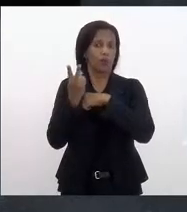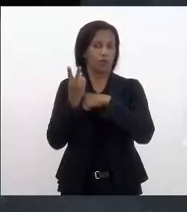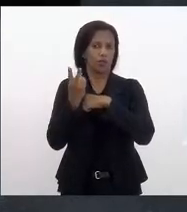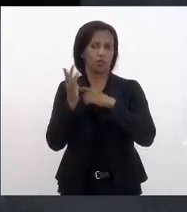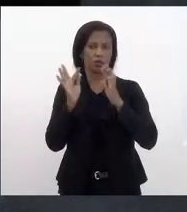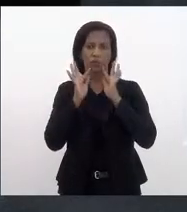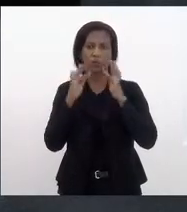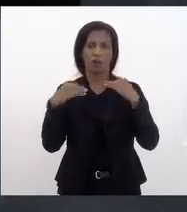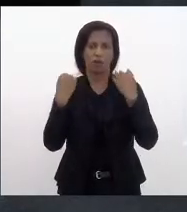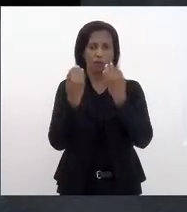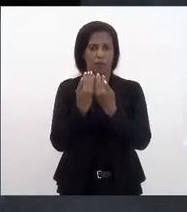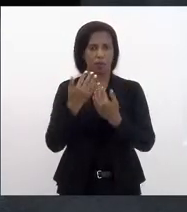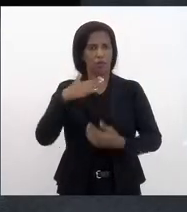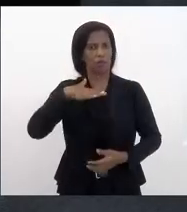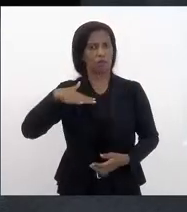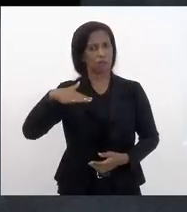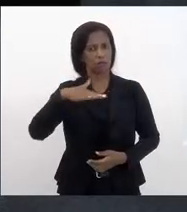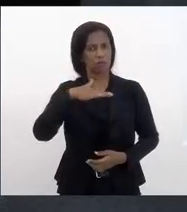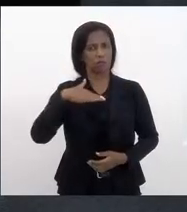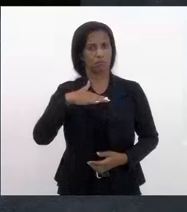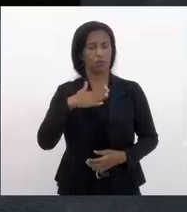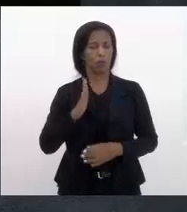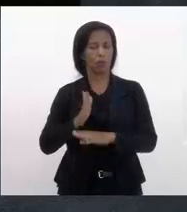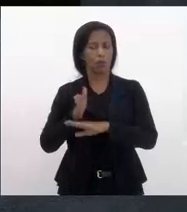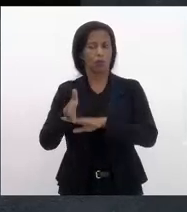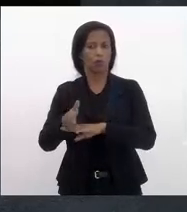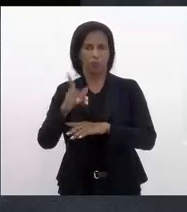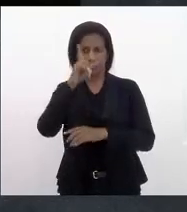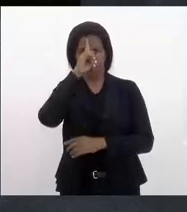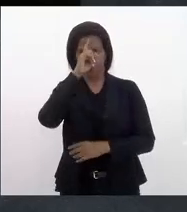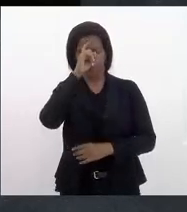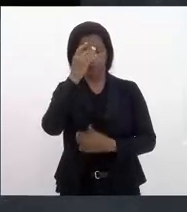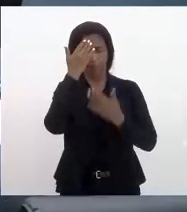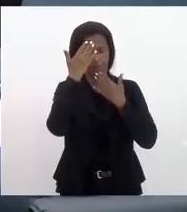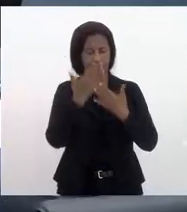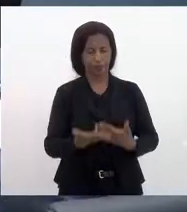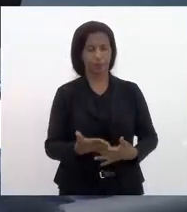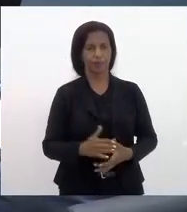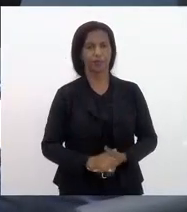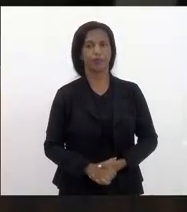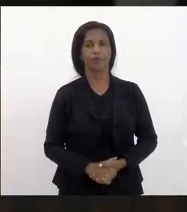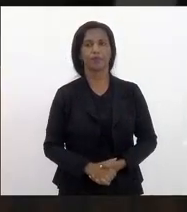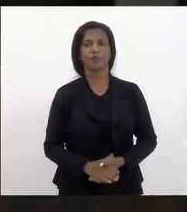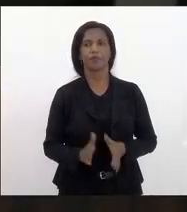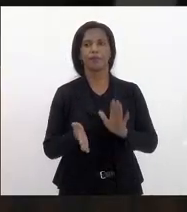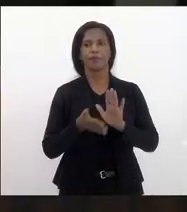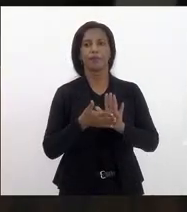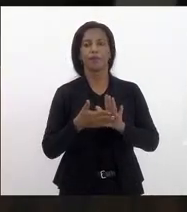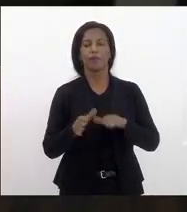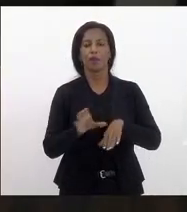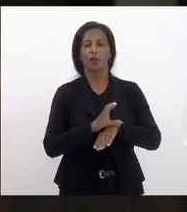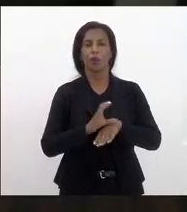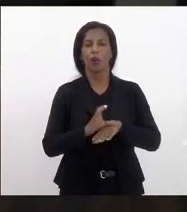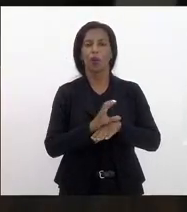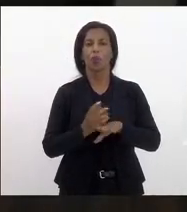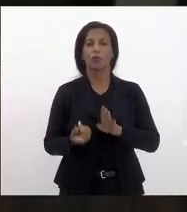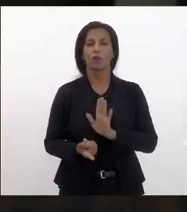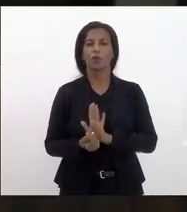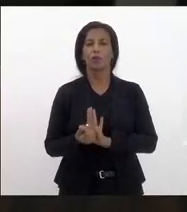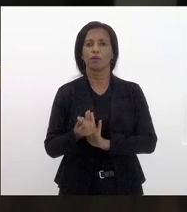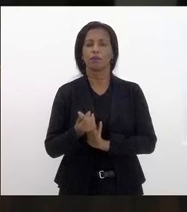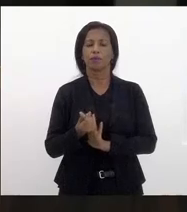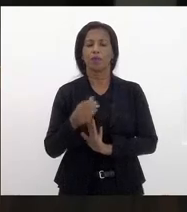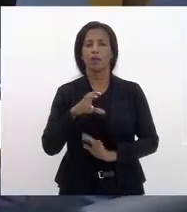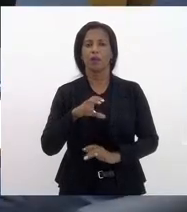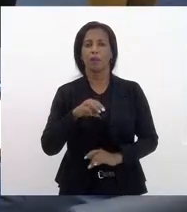família, a população por adentrar nos hospitais. Obrigada. Para emitir parecer pela Comissão de Orçamento, o deputado Márcio